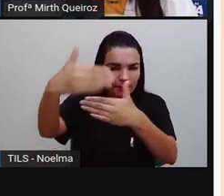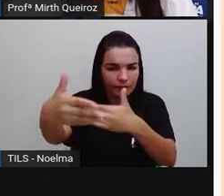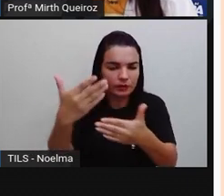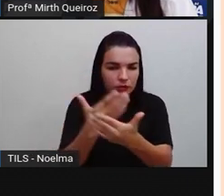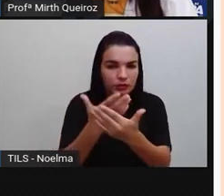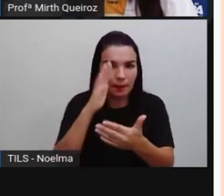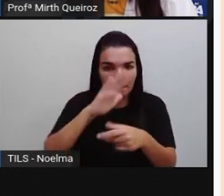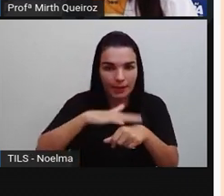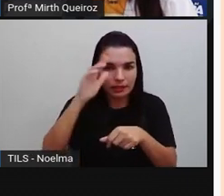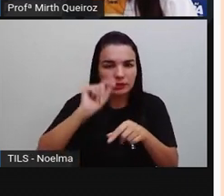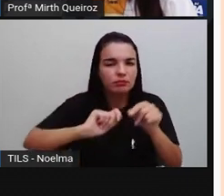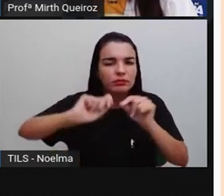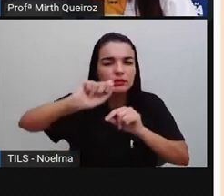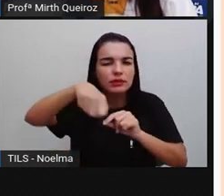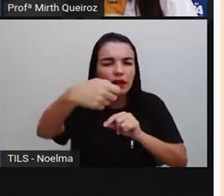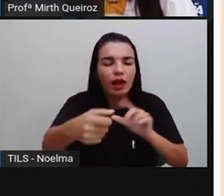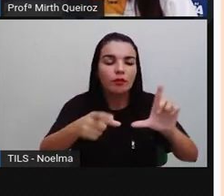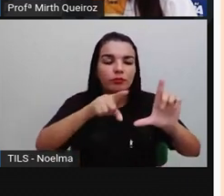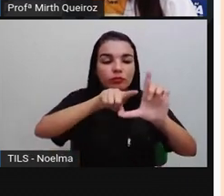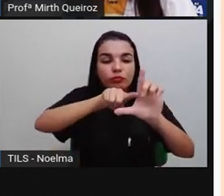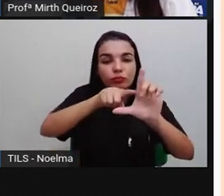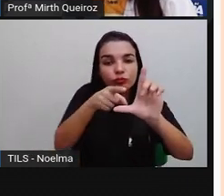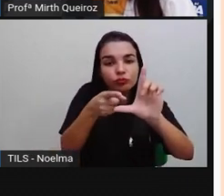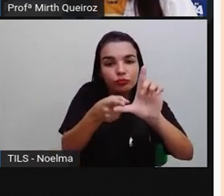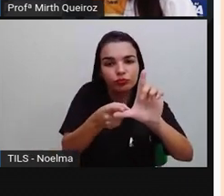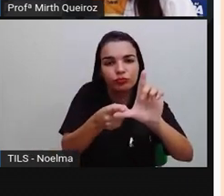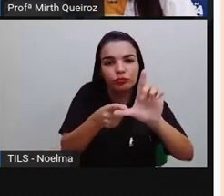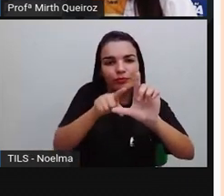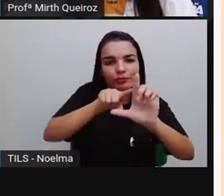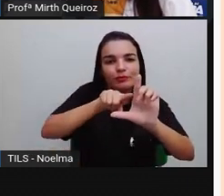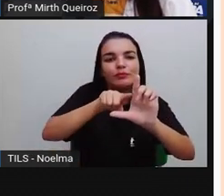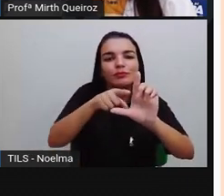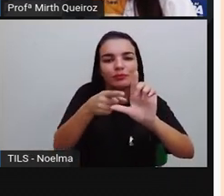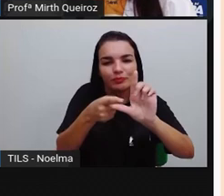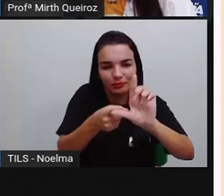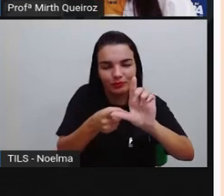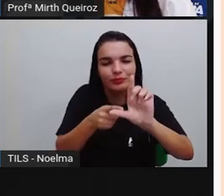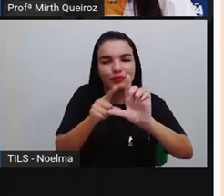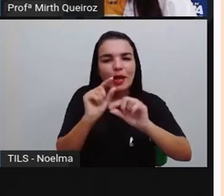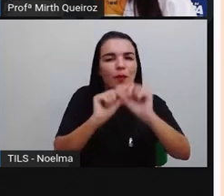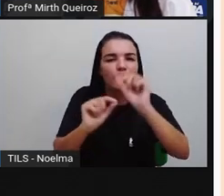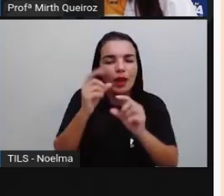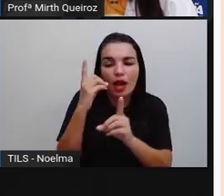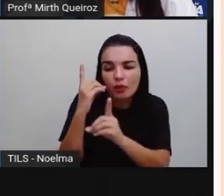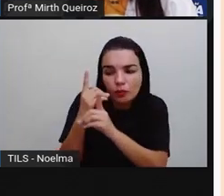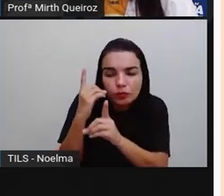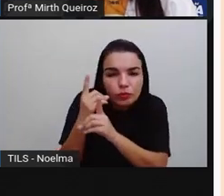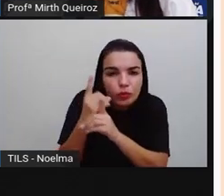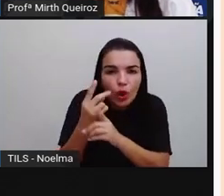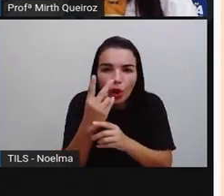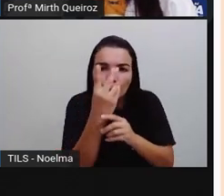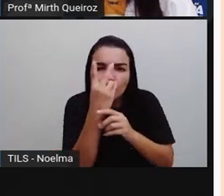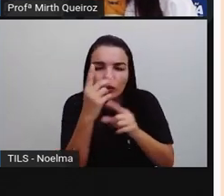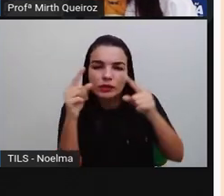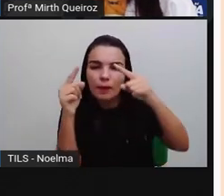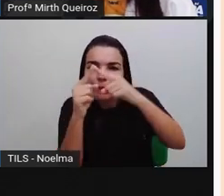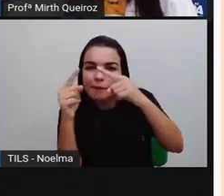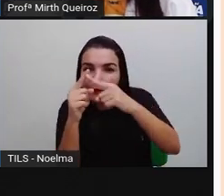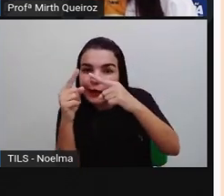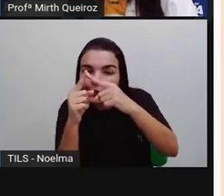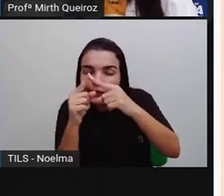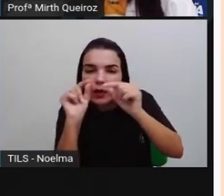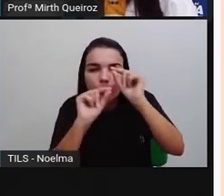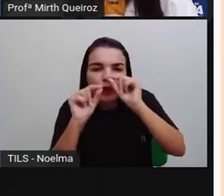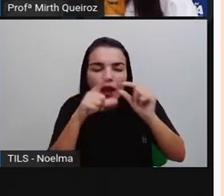é aqui, ó. No encontro entre dois segmentos de reta, nós vamos formar